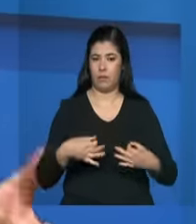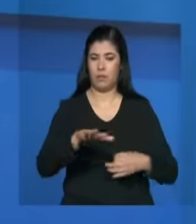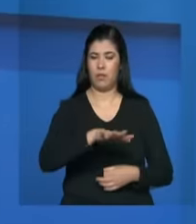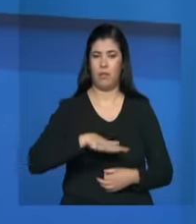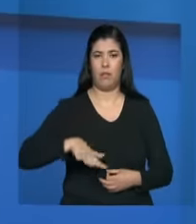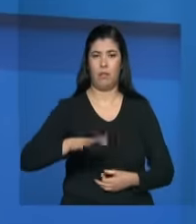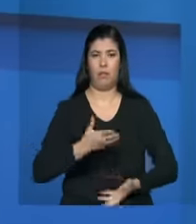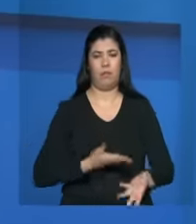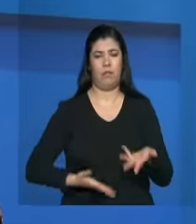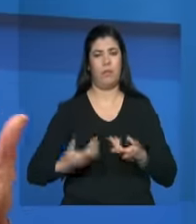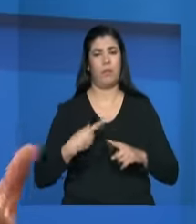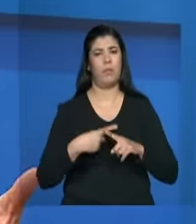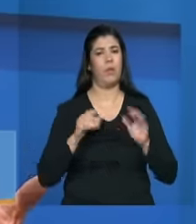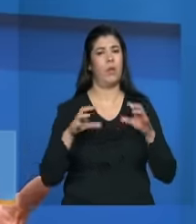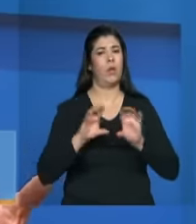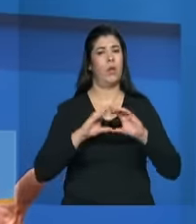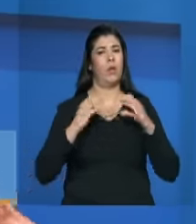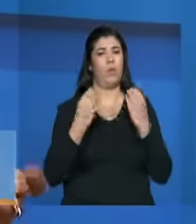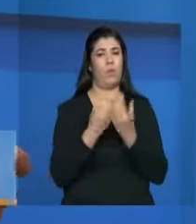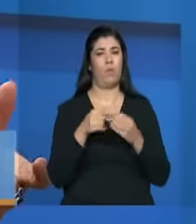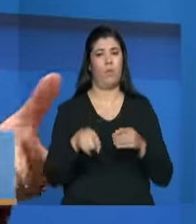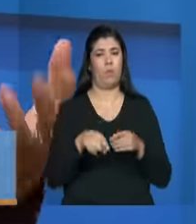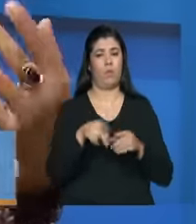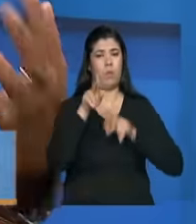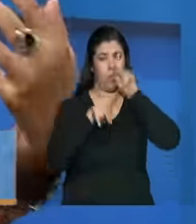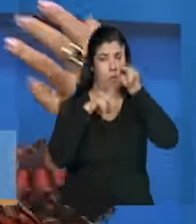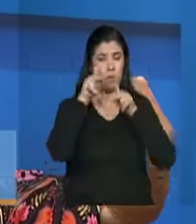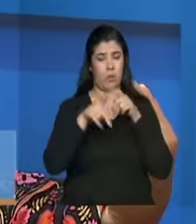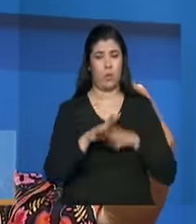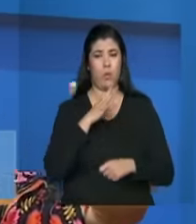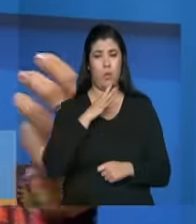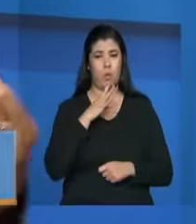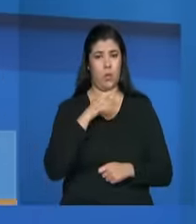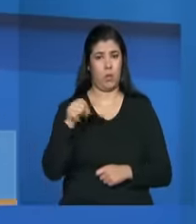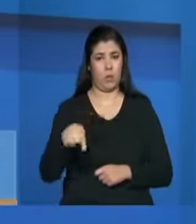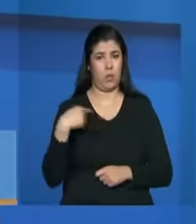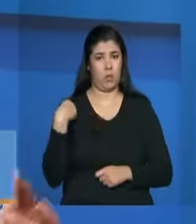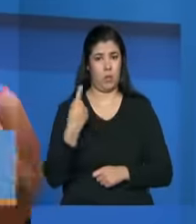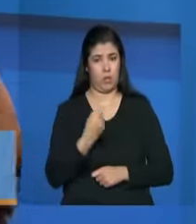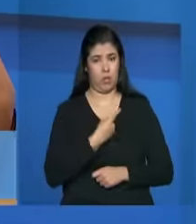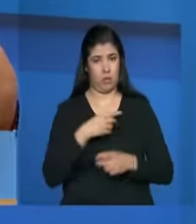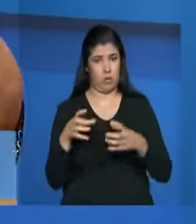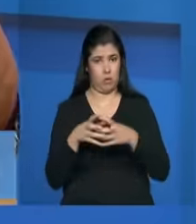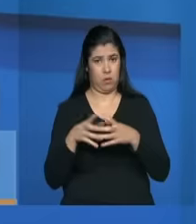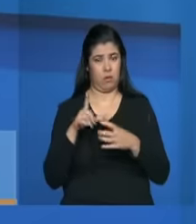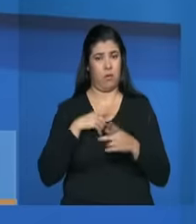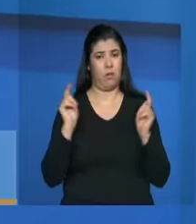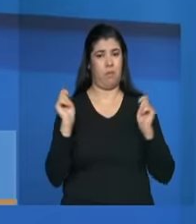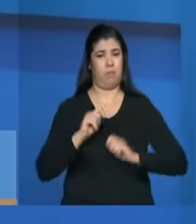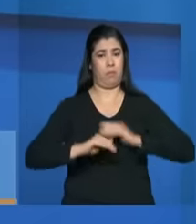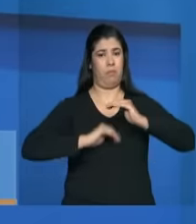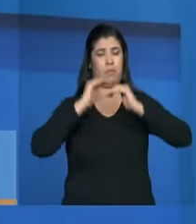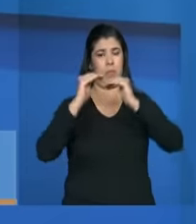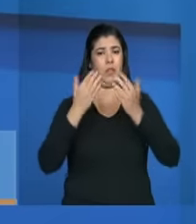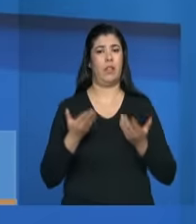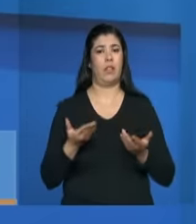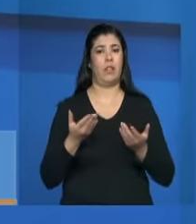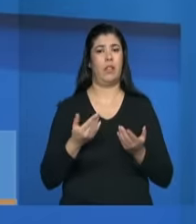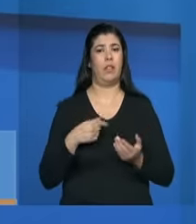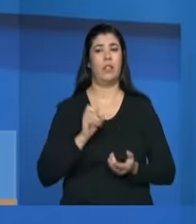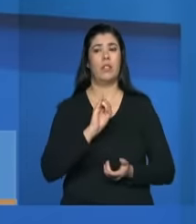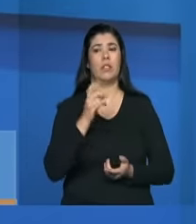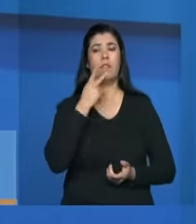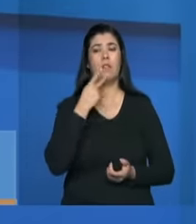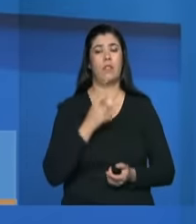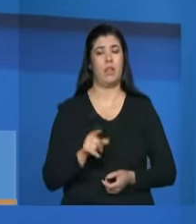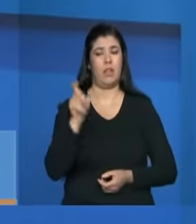serviços para que a comunidade tenha conhecimento da potencialidade dessas pessoas aquilo que eu coloquei das pessoas representantes